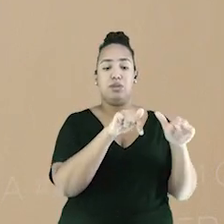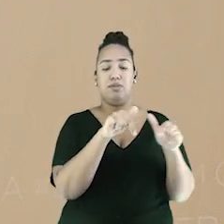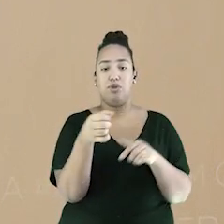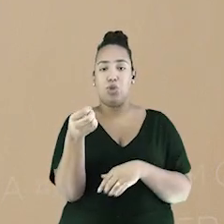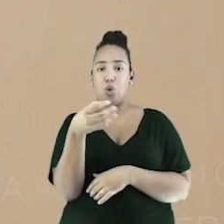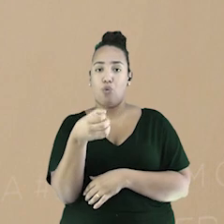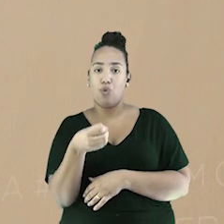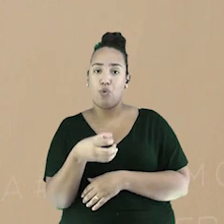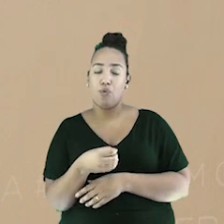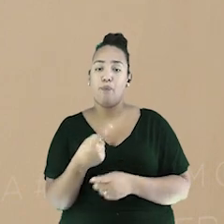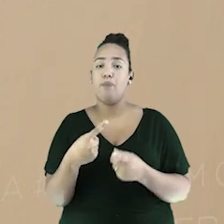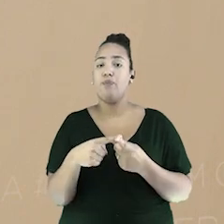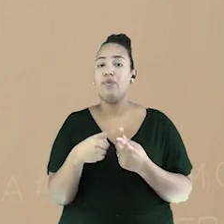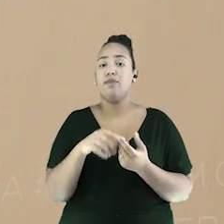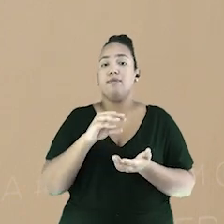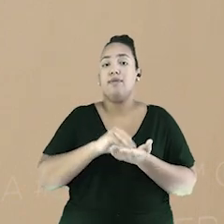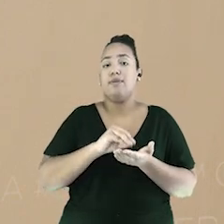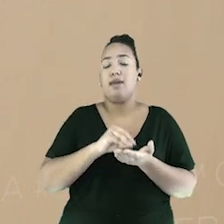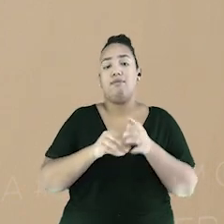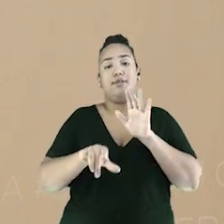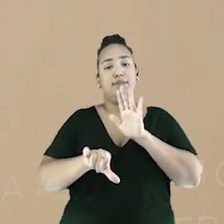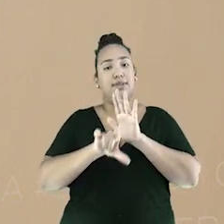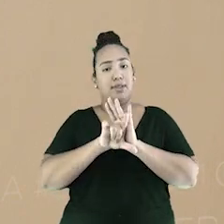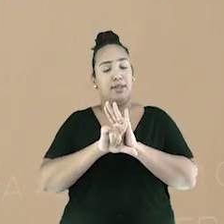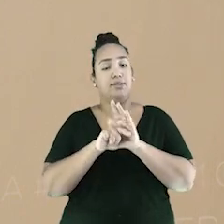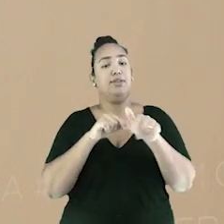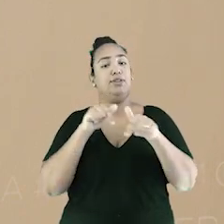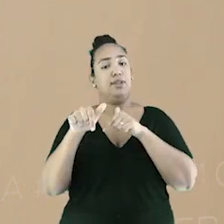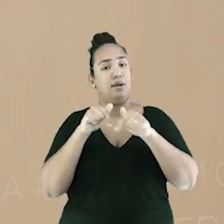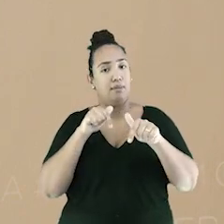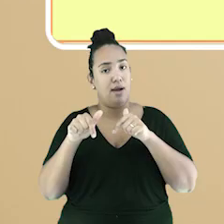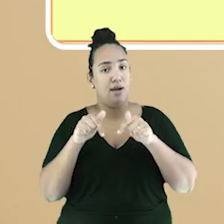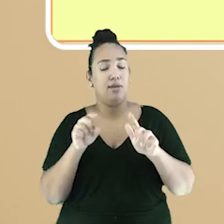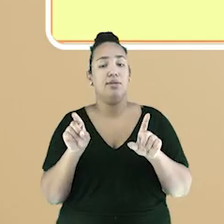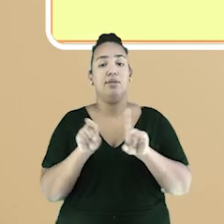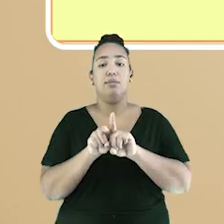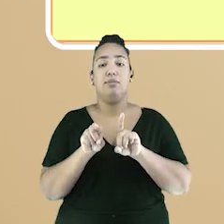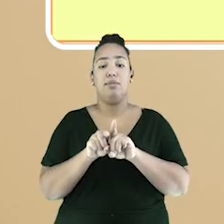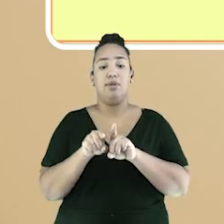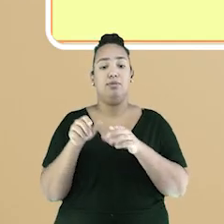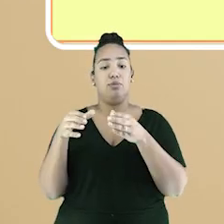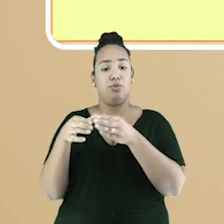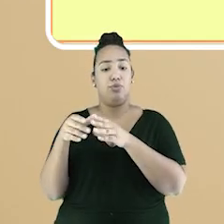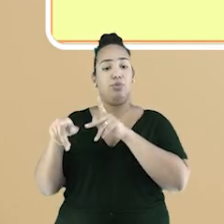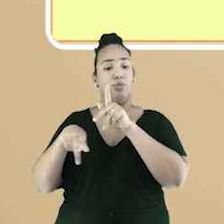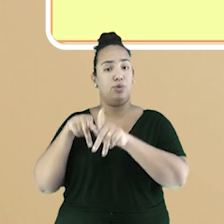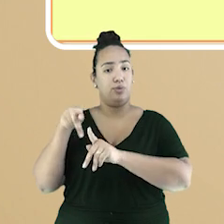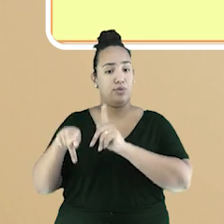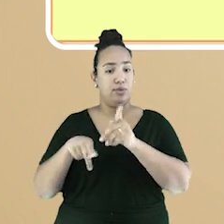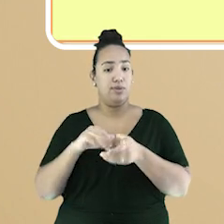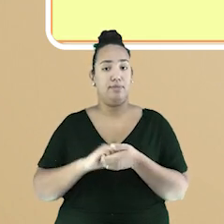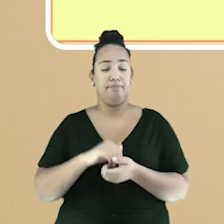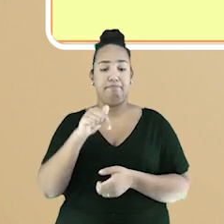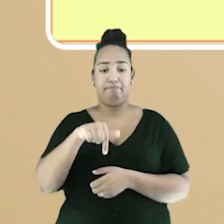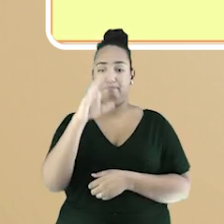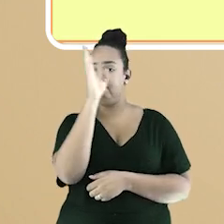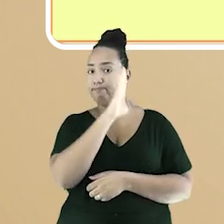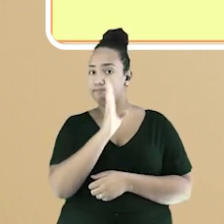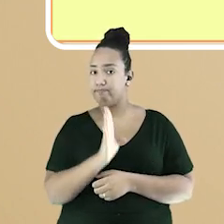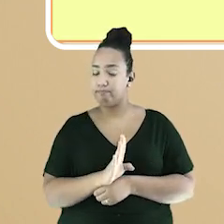completa de leis trabalhistas e uma necessidade da população. No Brasil, os trabalhadores